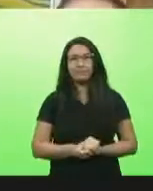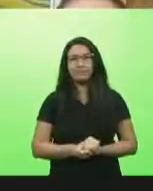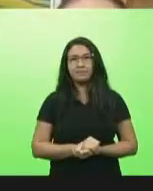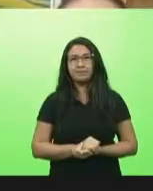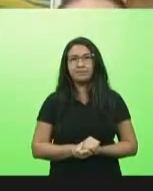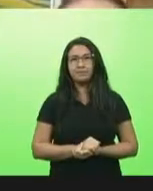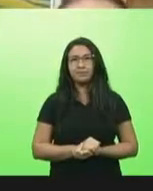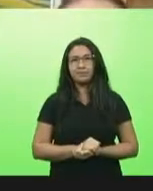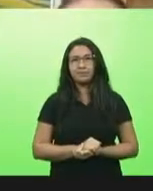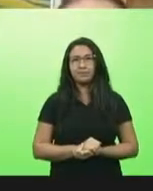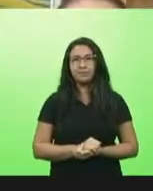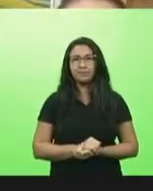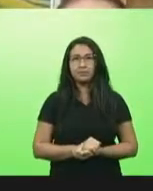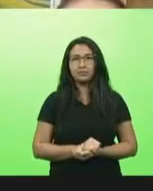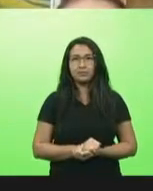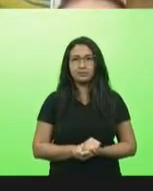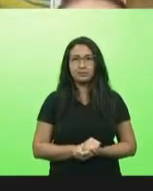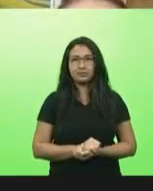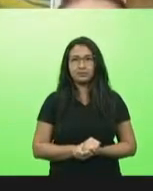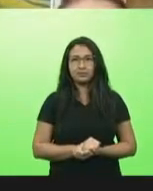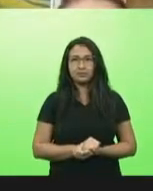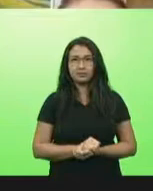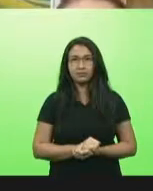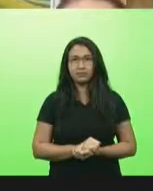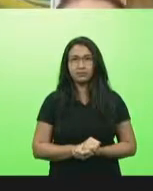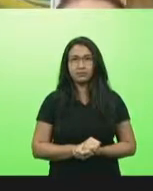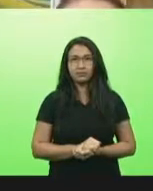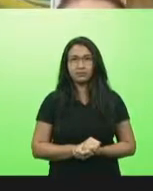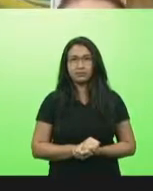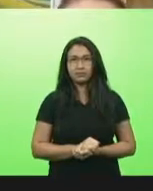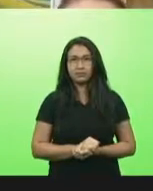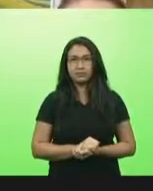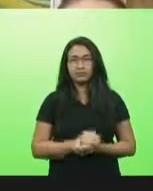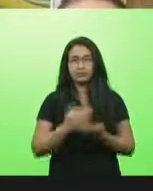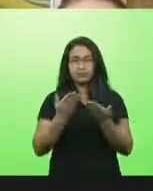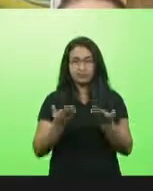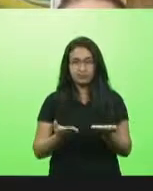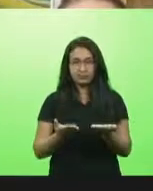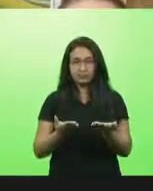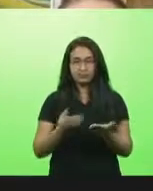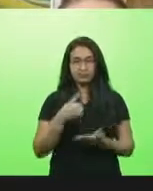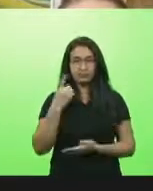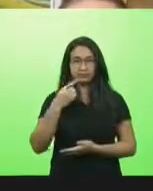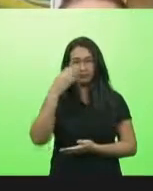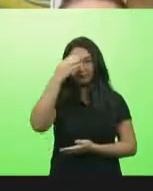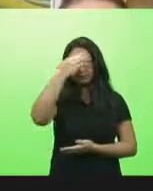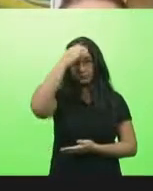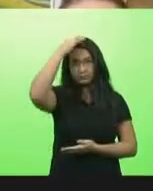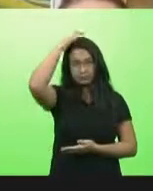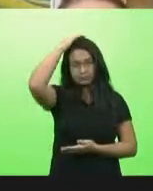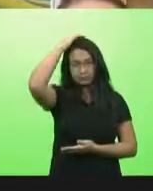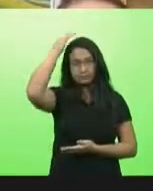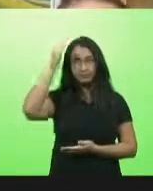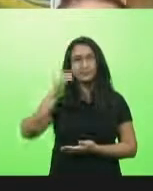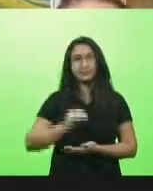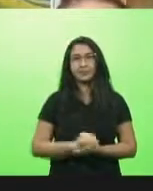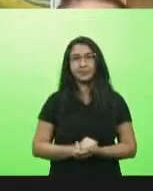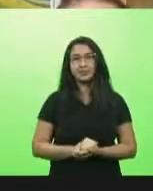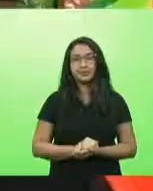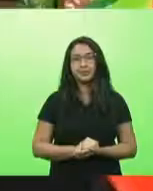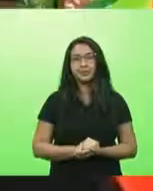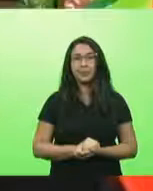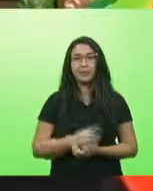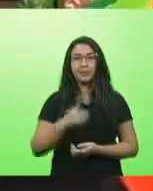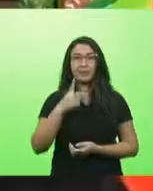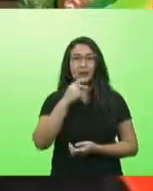concede uma partezinha bem rapidinho que eu queria fazer um esclarecimento vossa excelência tem a palavra deputado obrigado o deputado Bernardo deputado